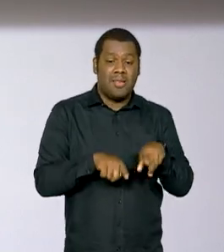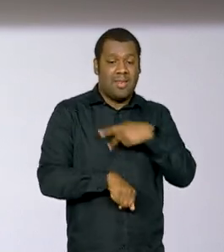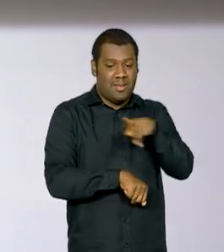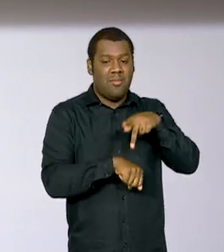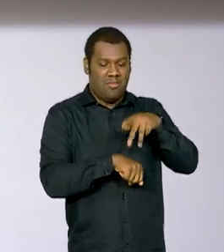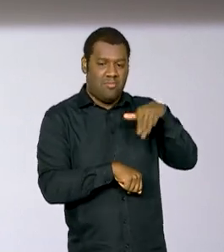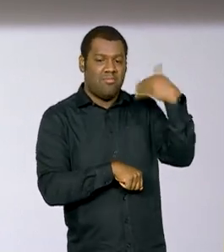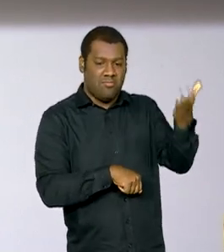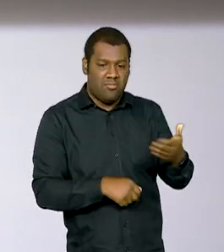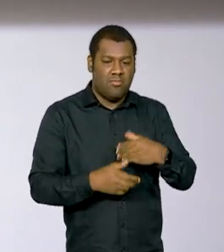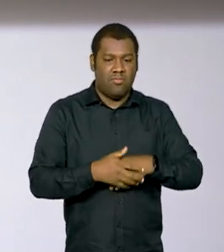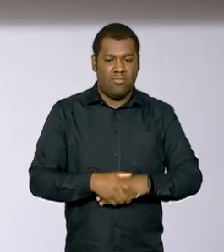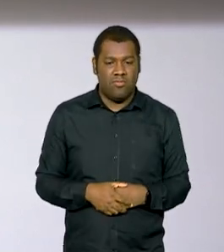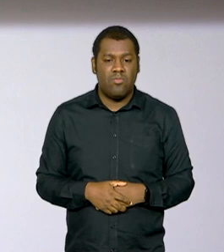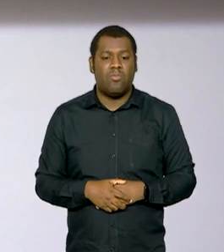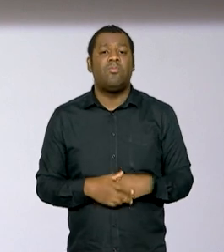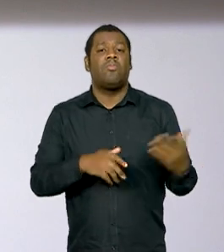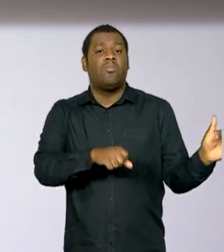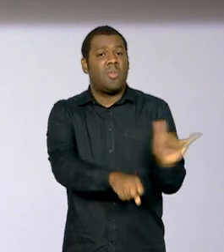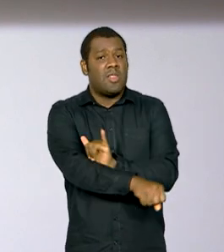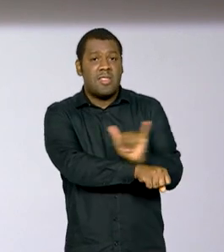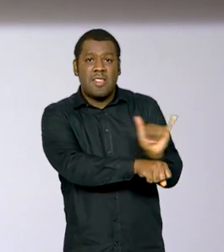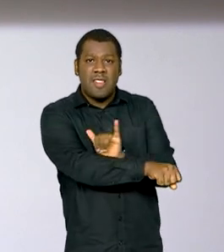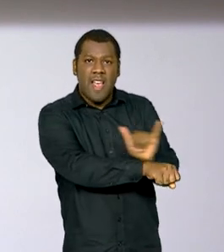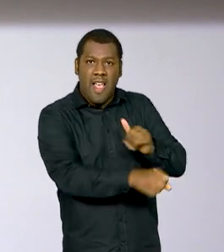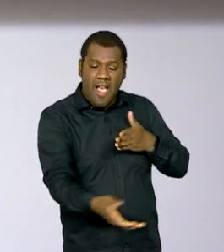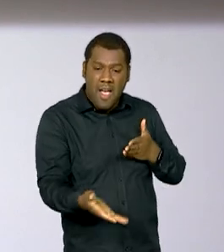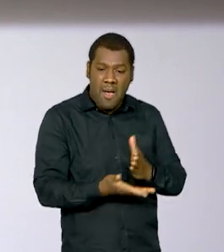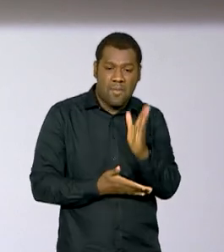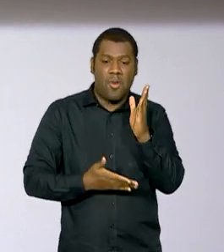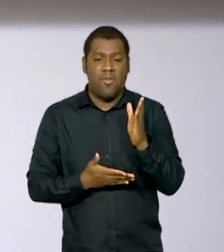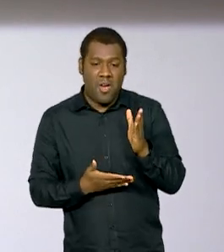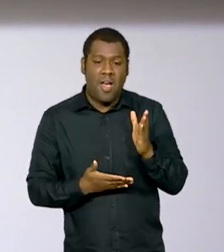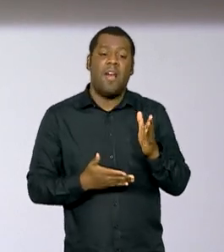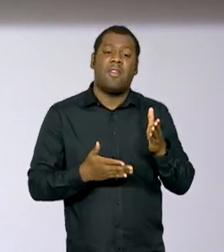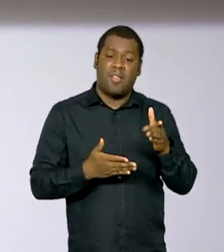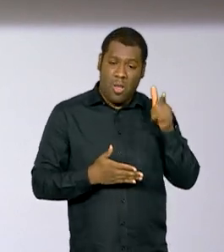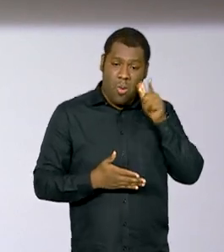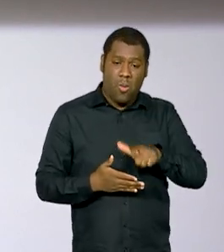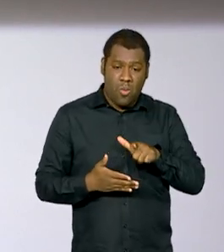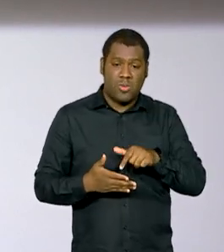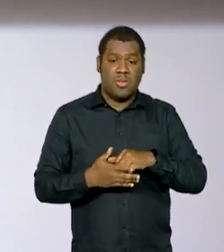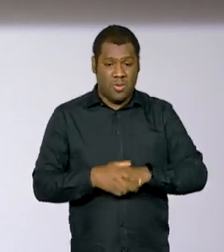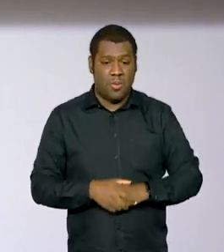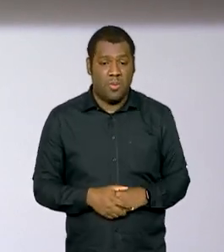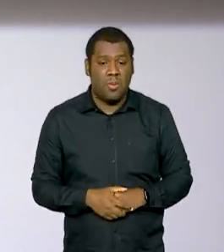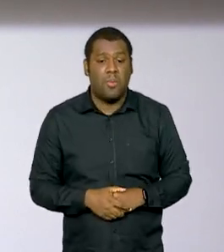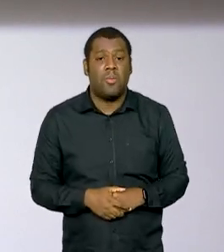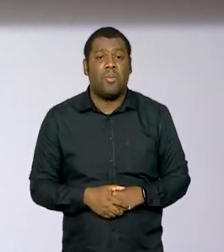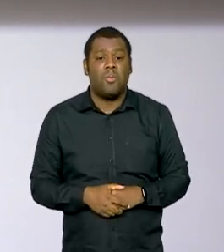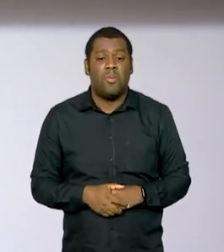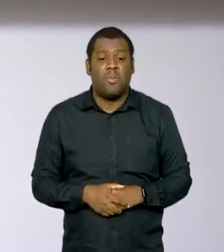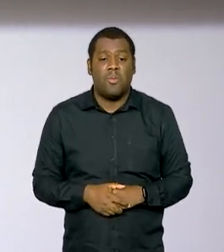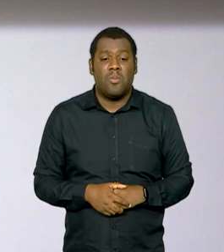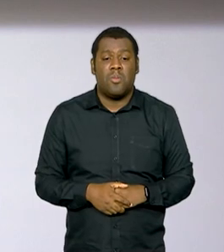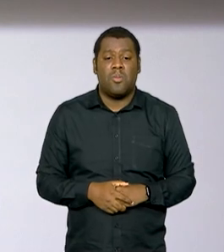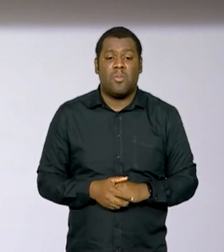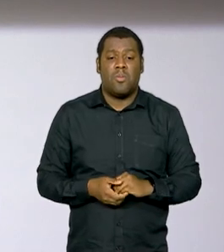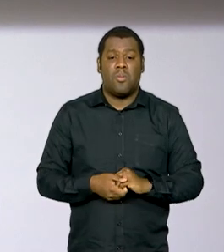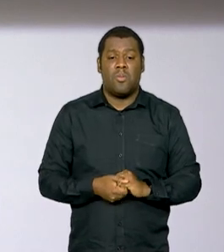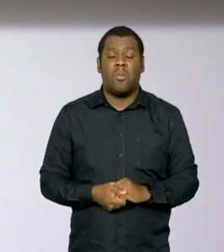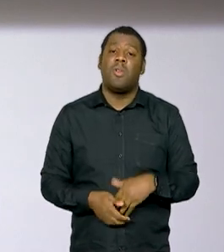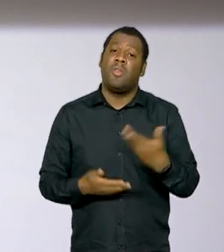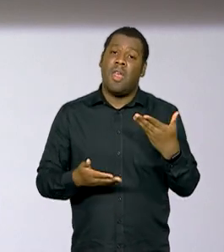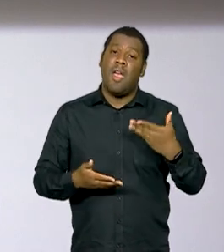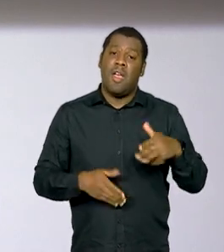medidas que foram aprovadas, inclusive outras que entraram posteriormente, que não estavam, não haviam sido consideradas na